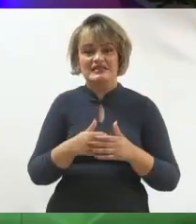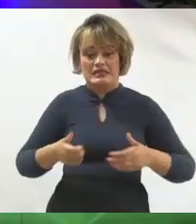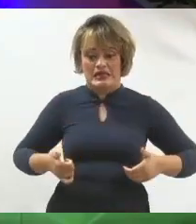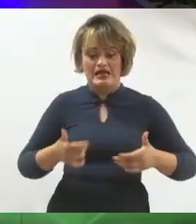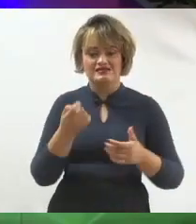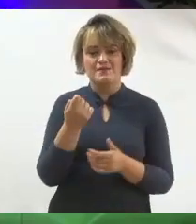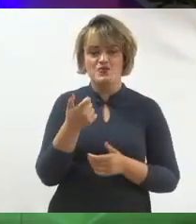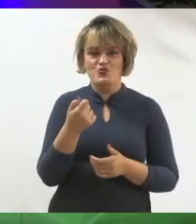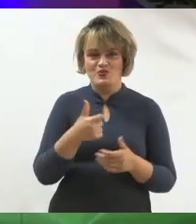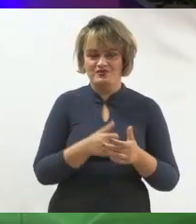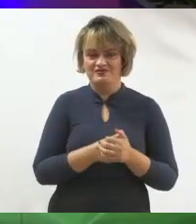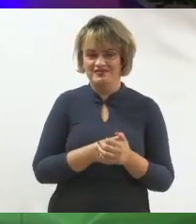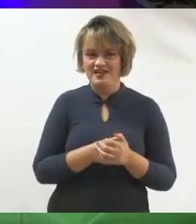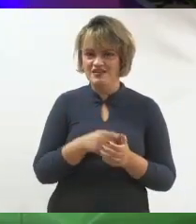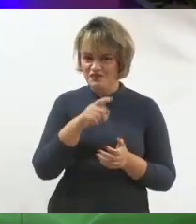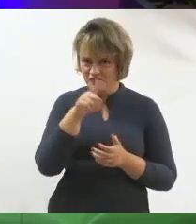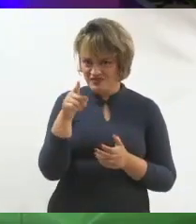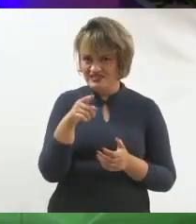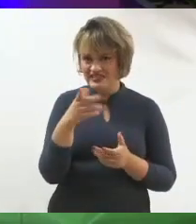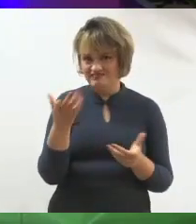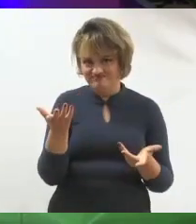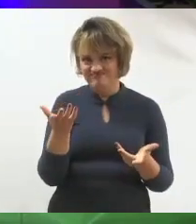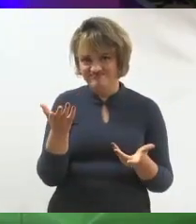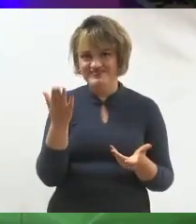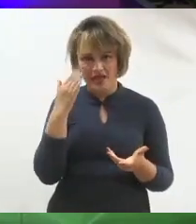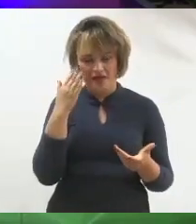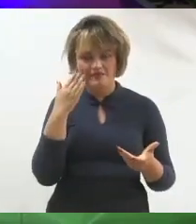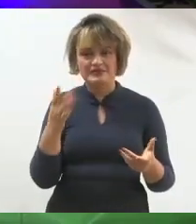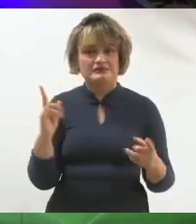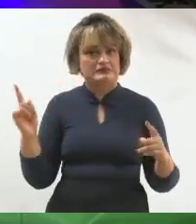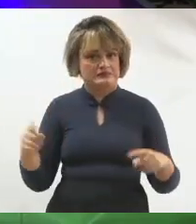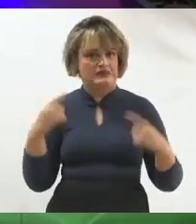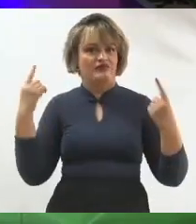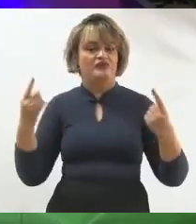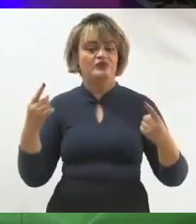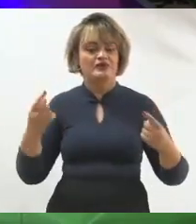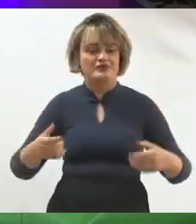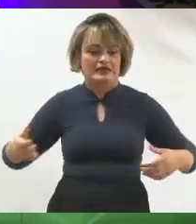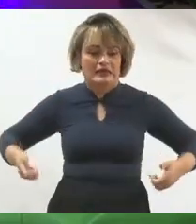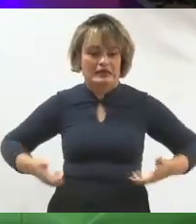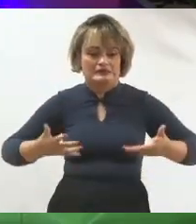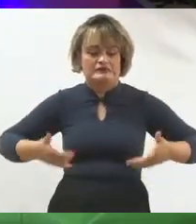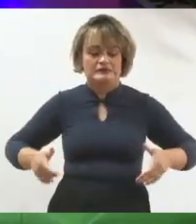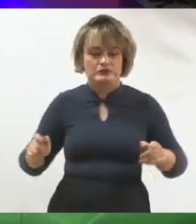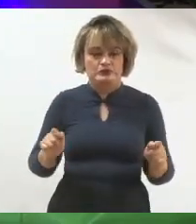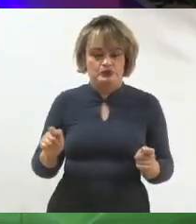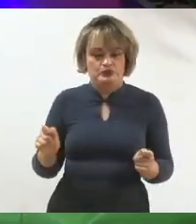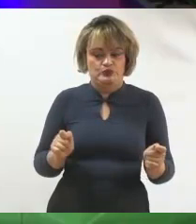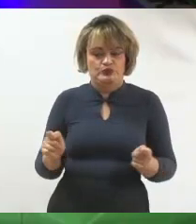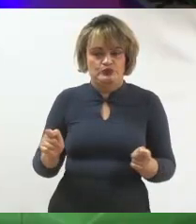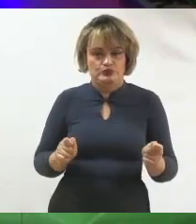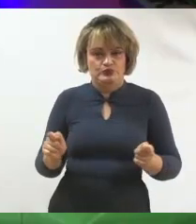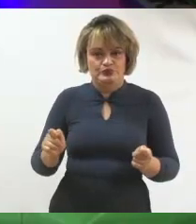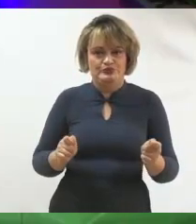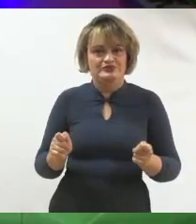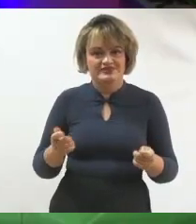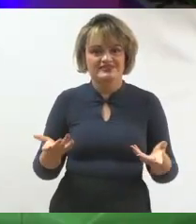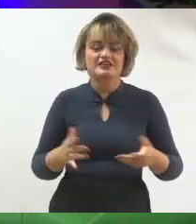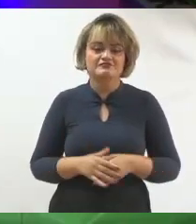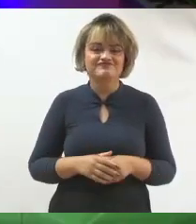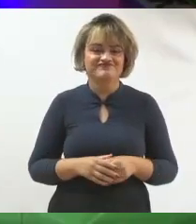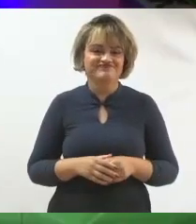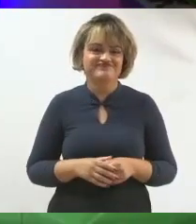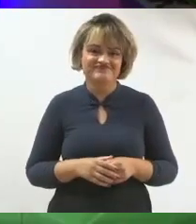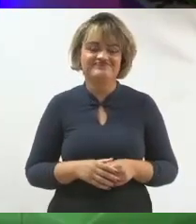imagino aí que vocês estejam vivendo bastante esse desafio de gastar menos pra conseguir impactar mais. Então,